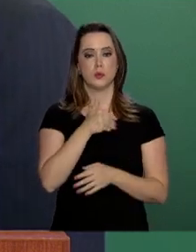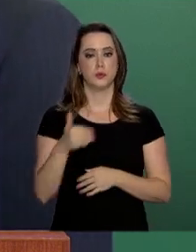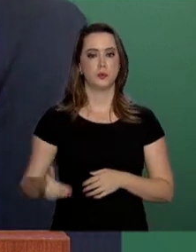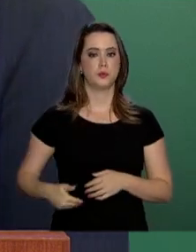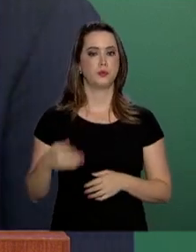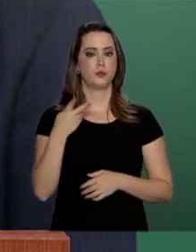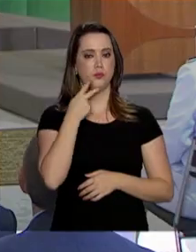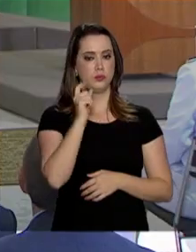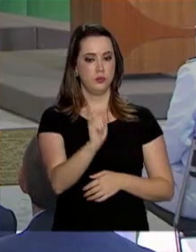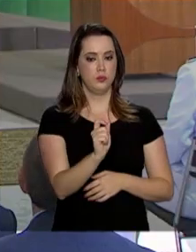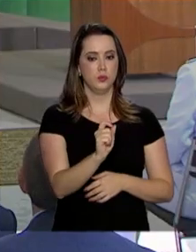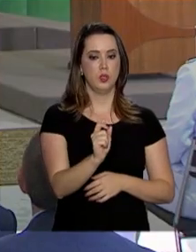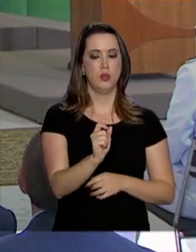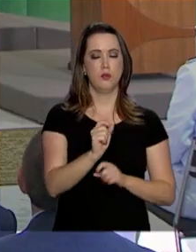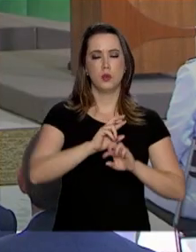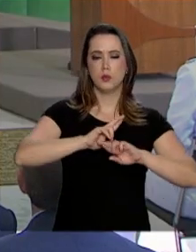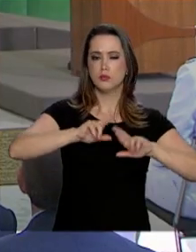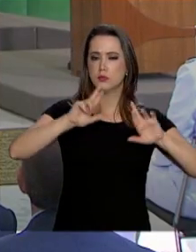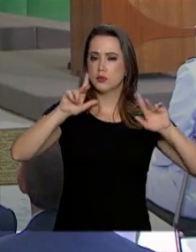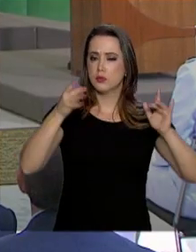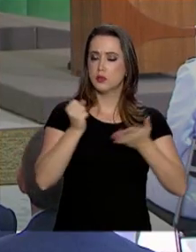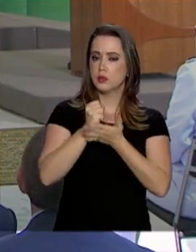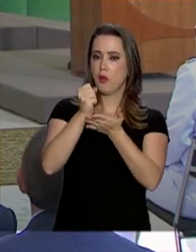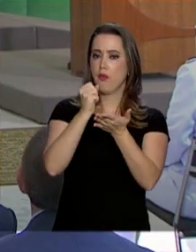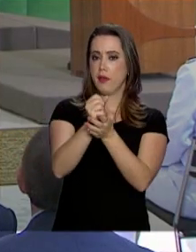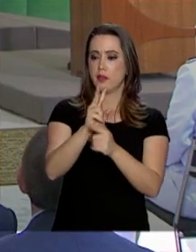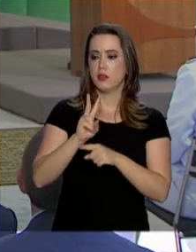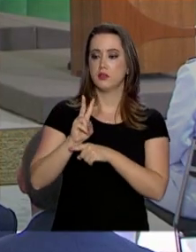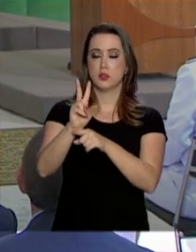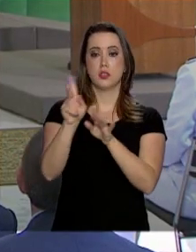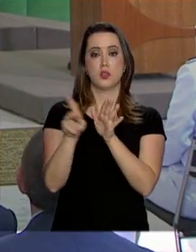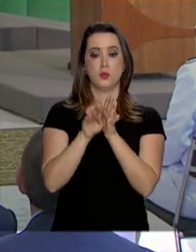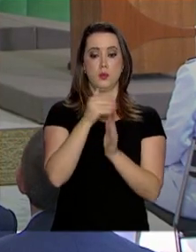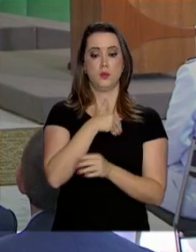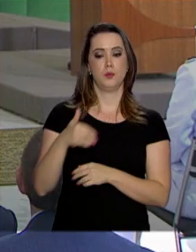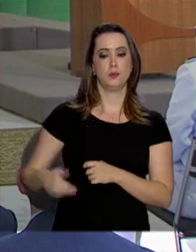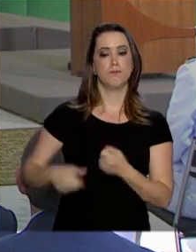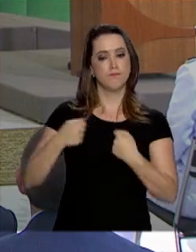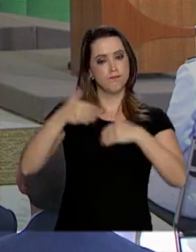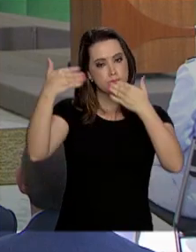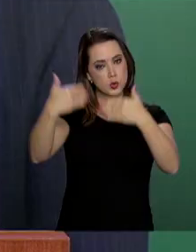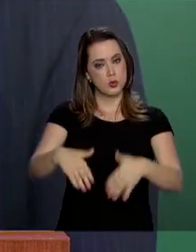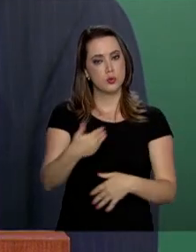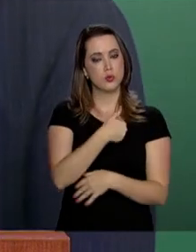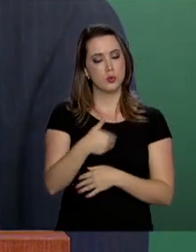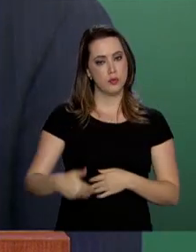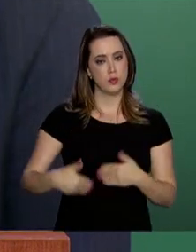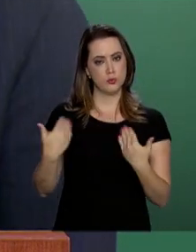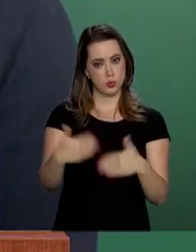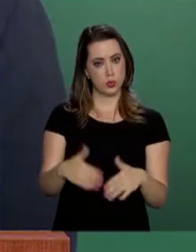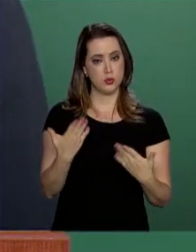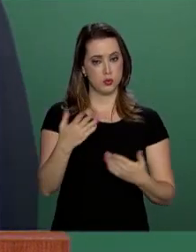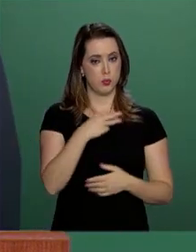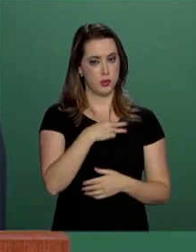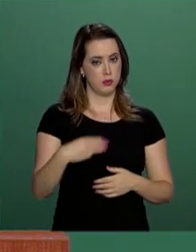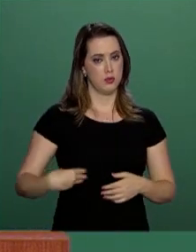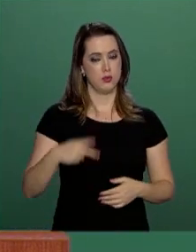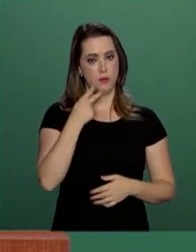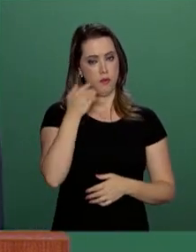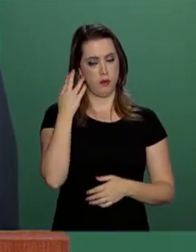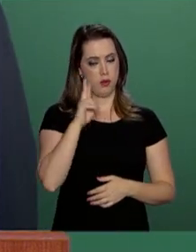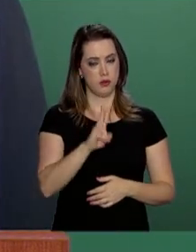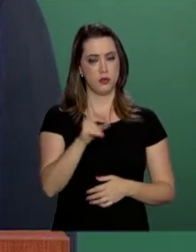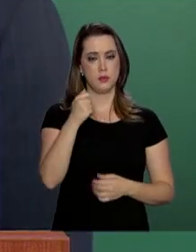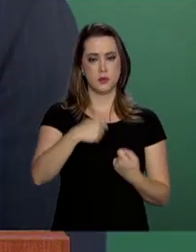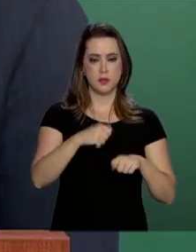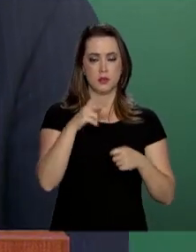Segundo o Guedes, há distorções na oferta de crédito estatal que deverão ser enfrentadas. Para o ministro, é preciso rever